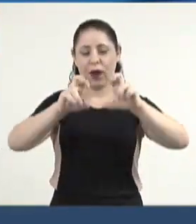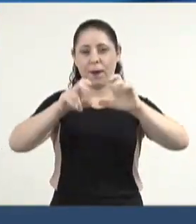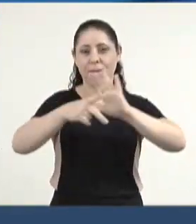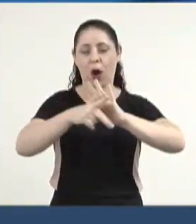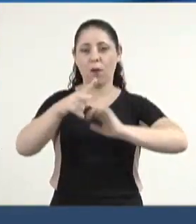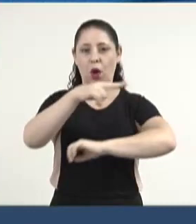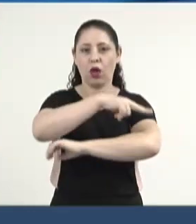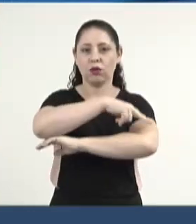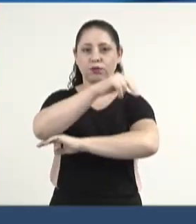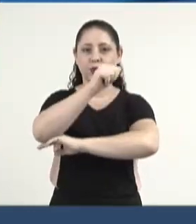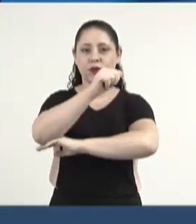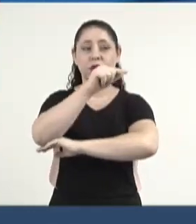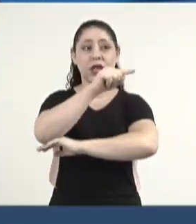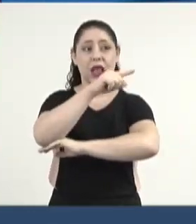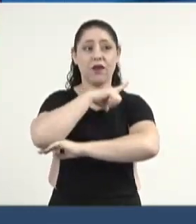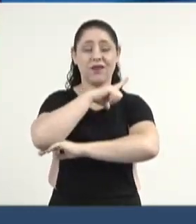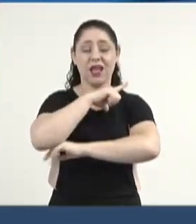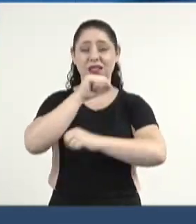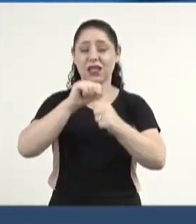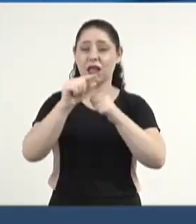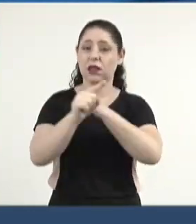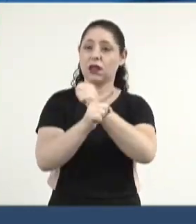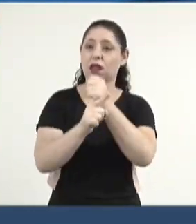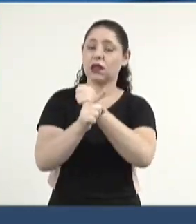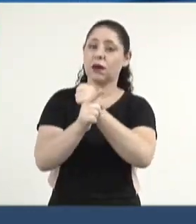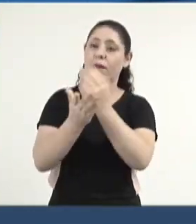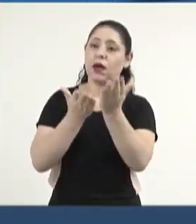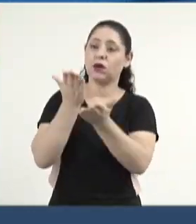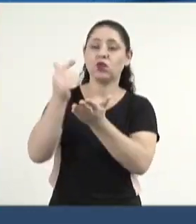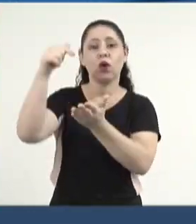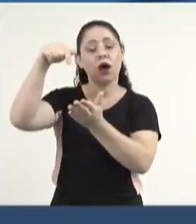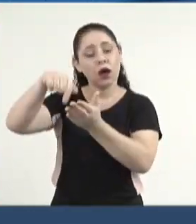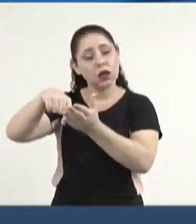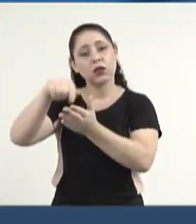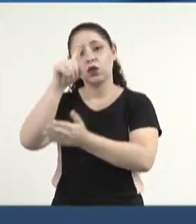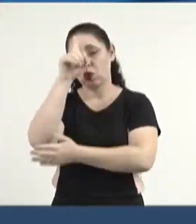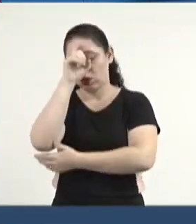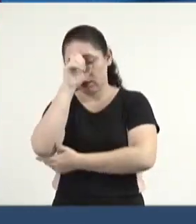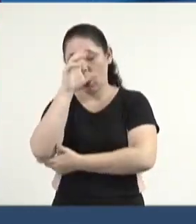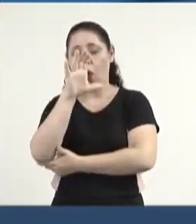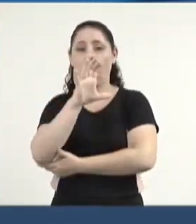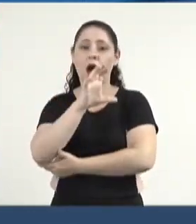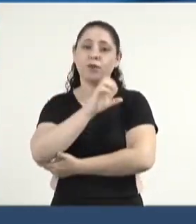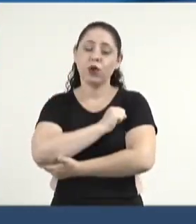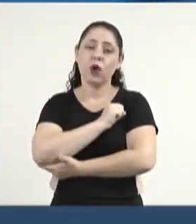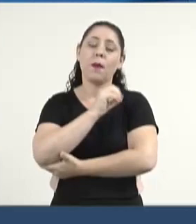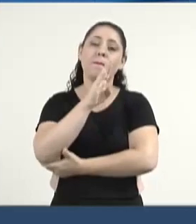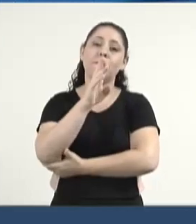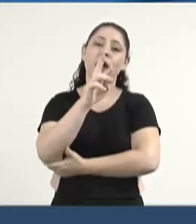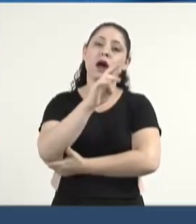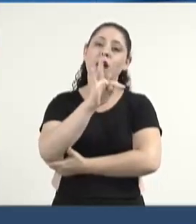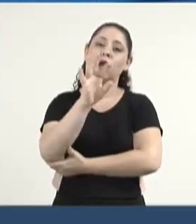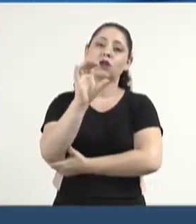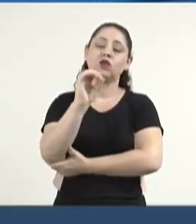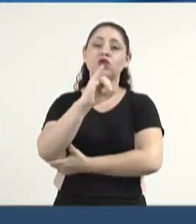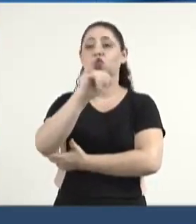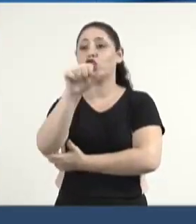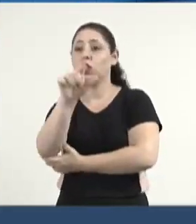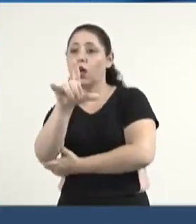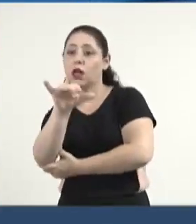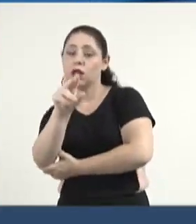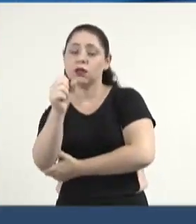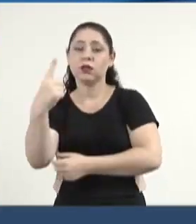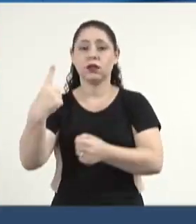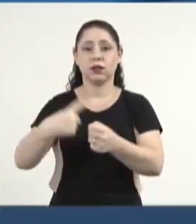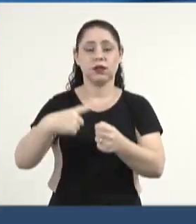Nova Andradina, que realizam tratamento no Hospital do Amor de Barretos e Jales, no